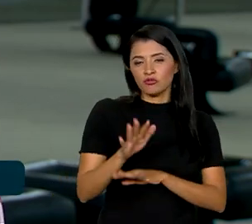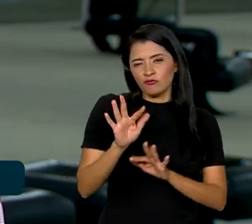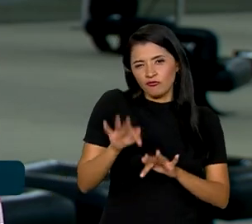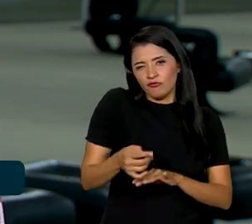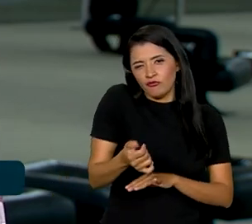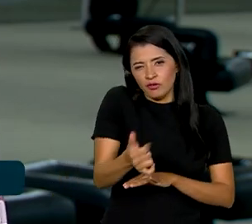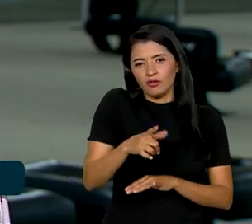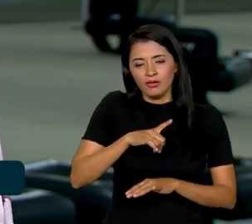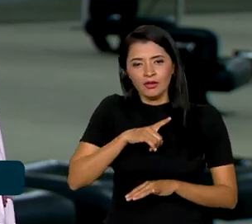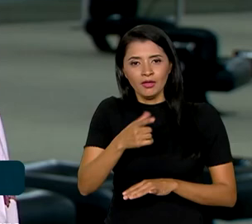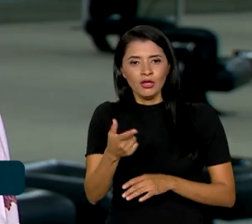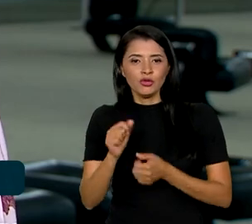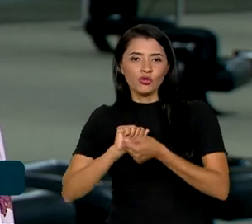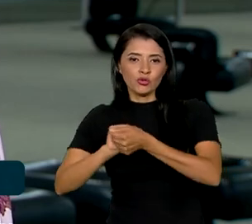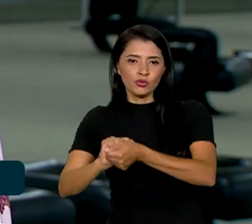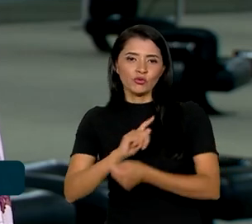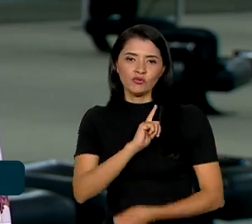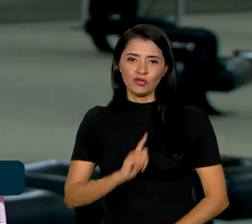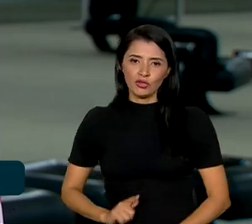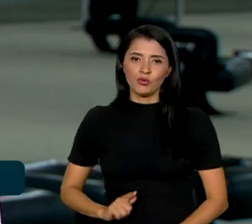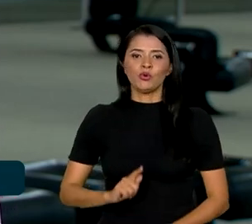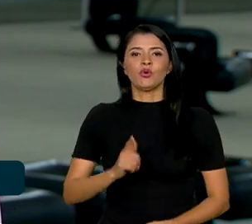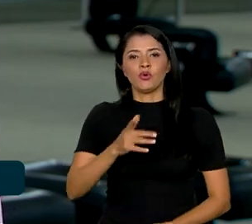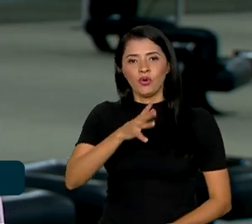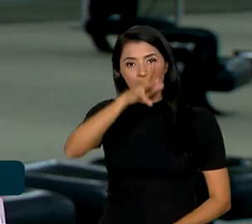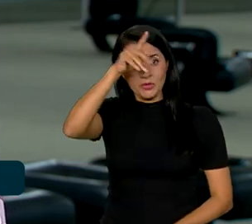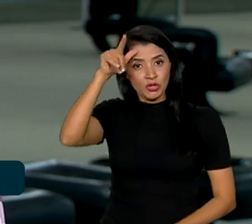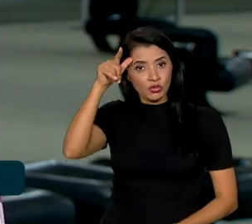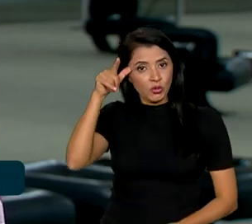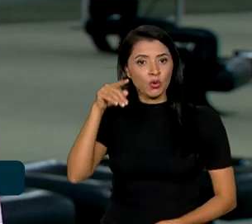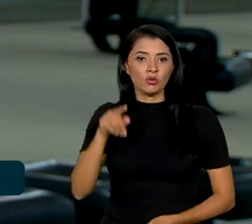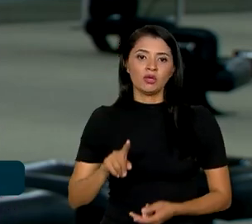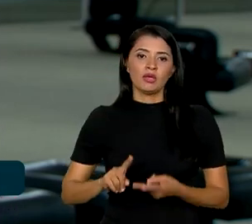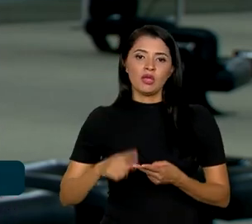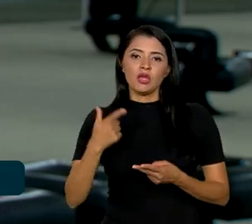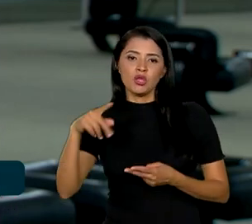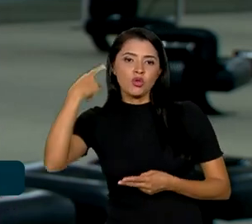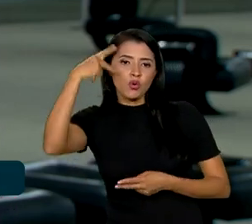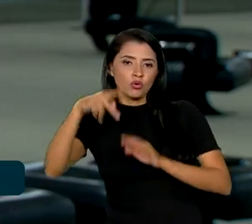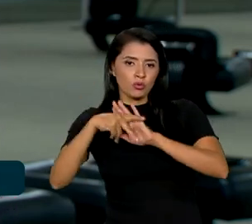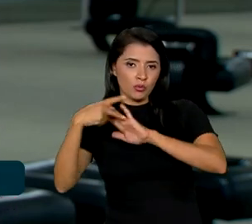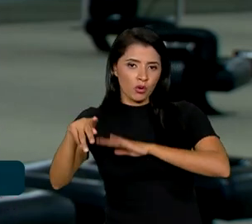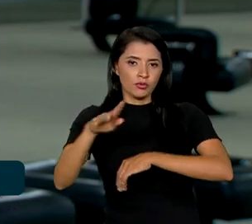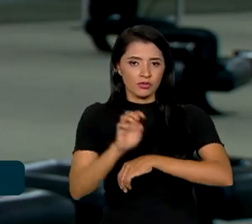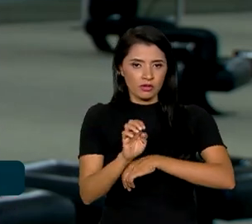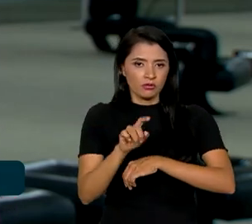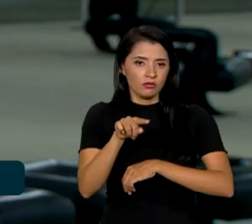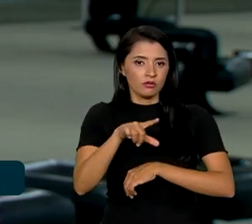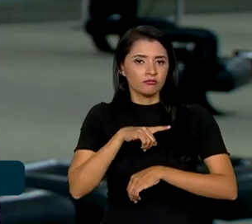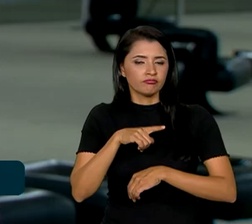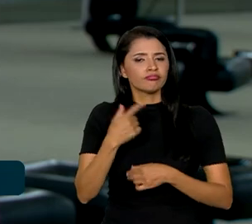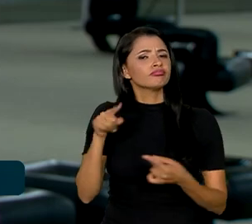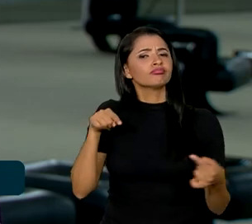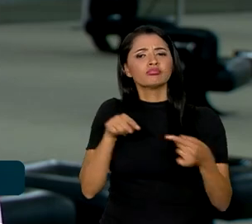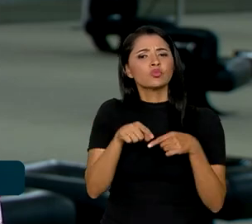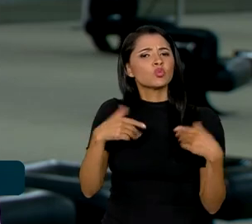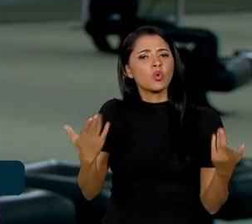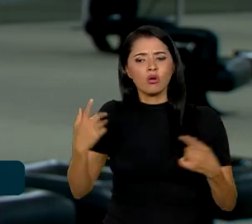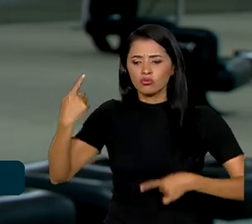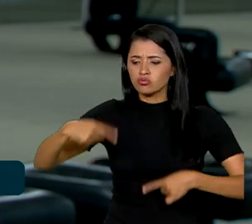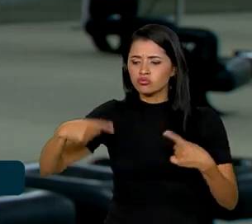Brasília, com o governador do Amazonas, Wilson Lima e também parlamentares do Estado. O objetivo é